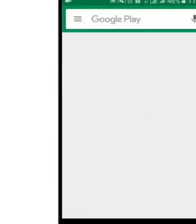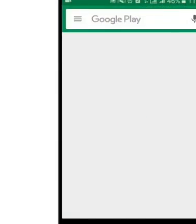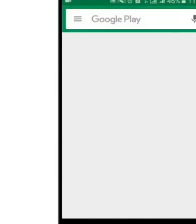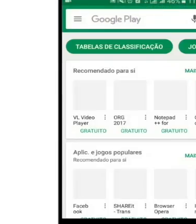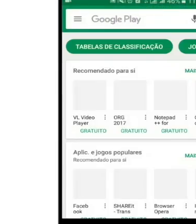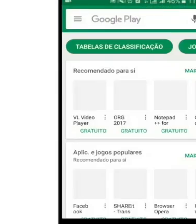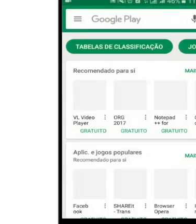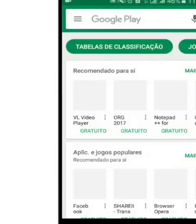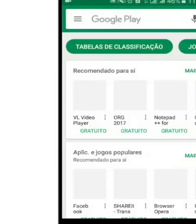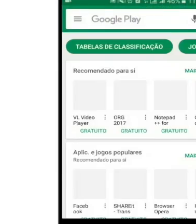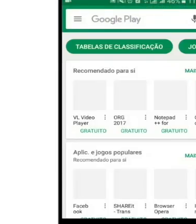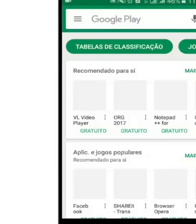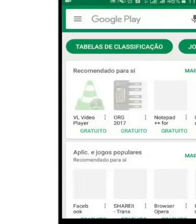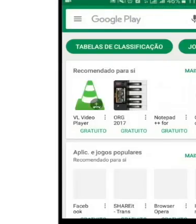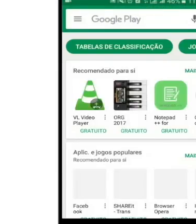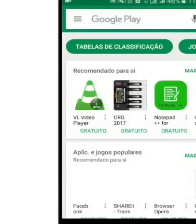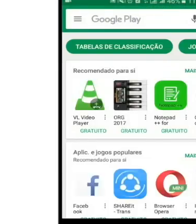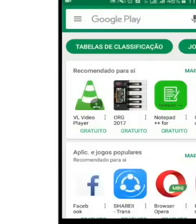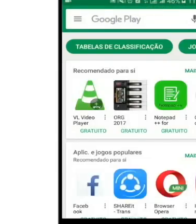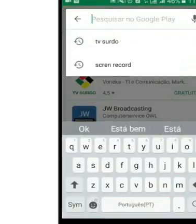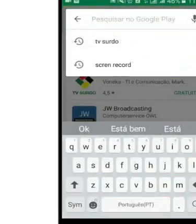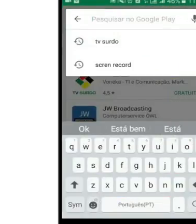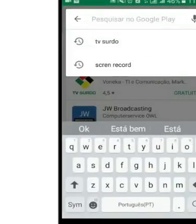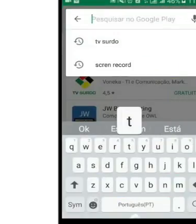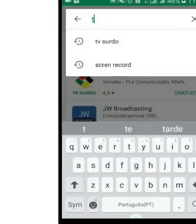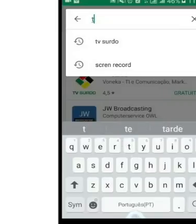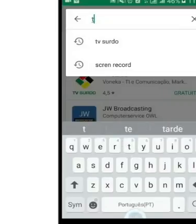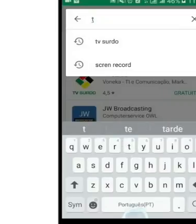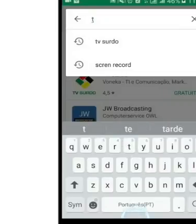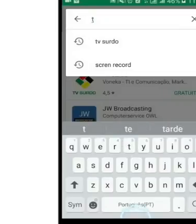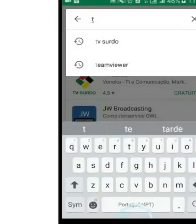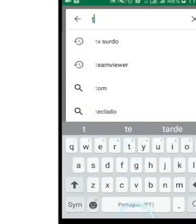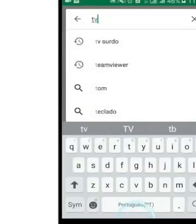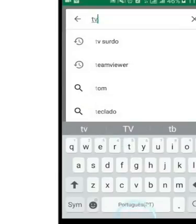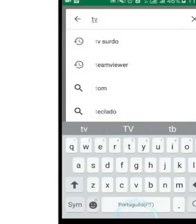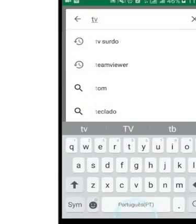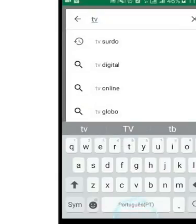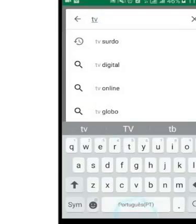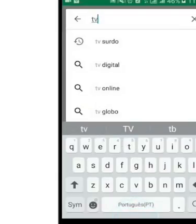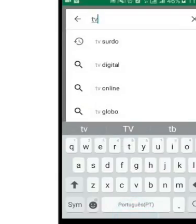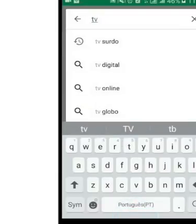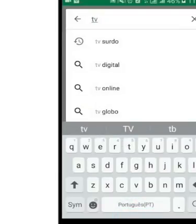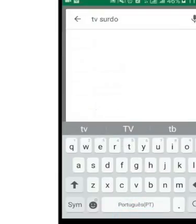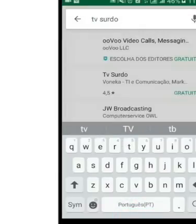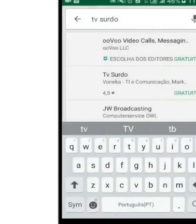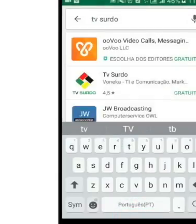Pegue no seu telemóvel e vá ao Google Play. Procure TV Surdo.